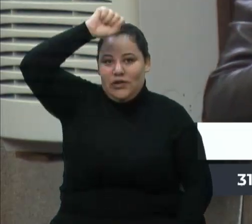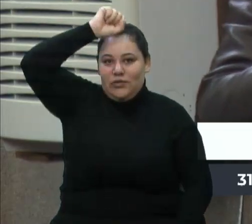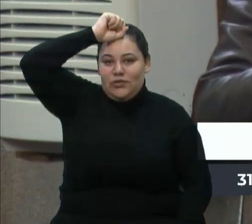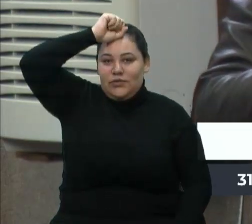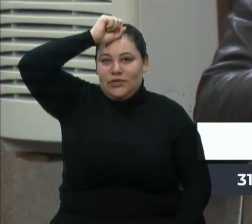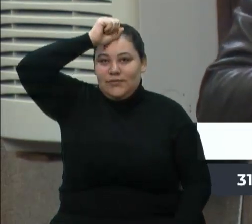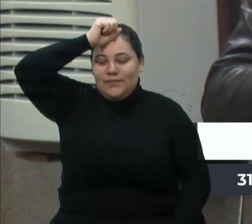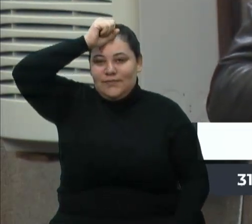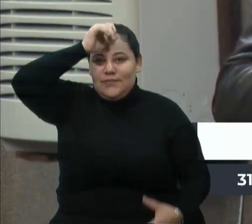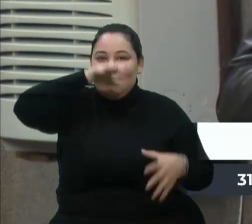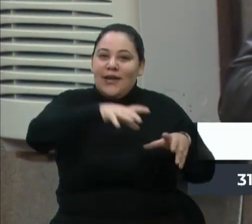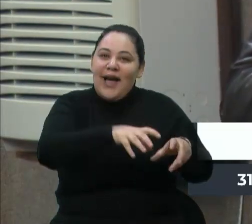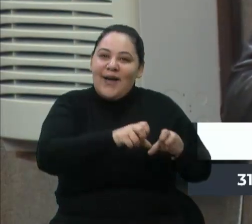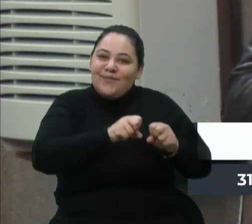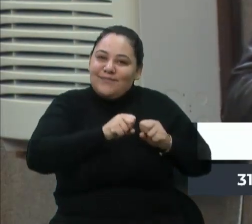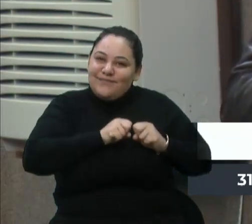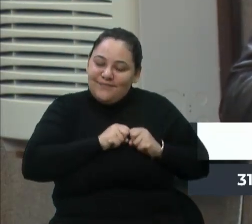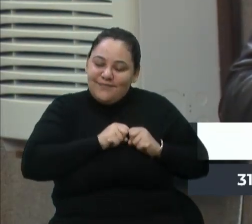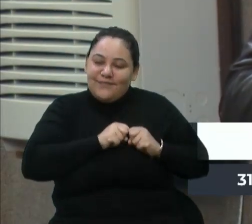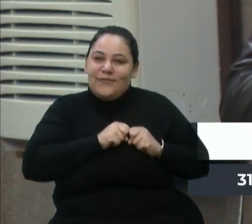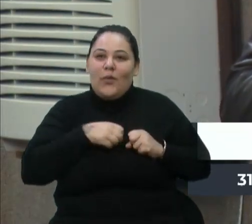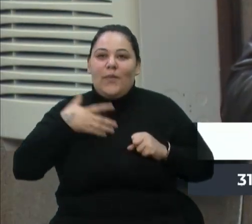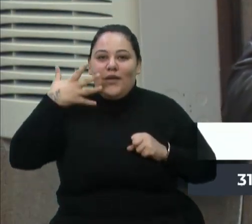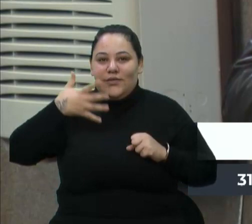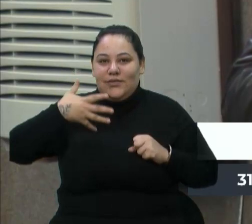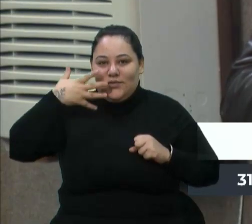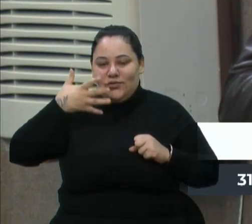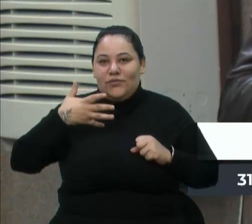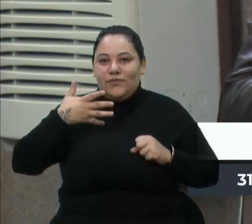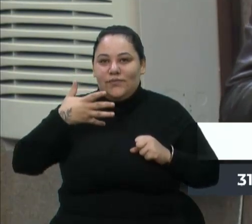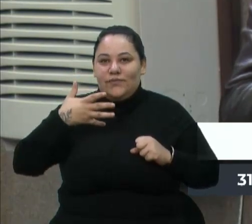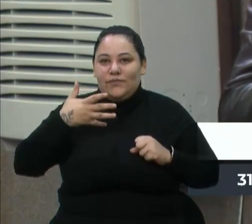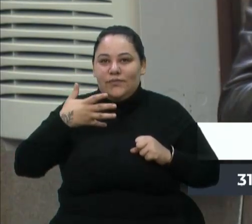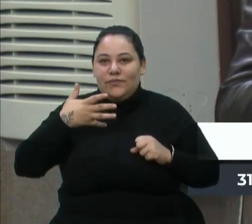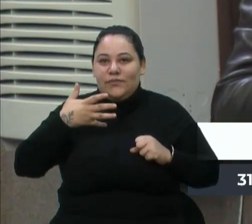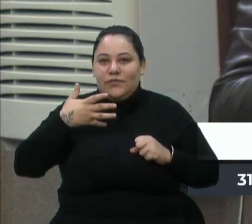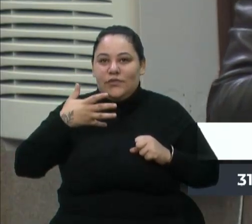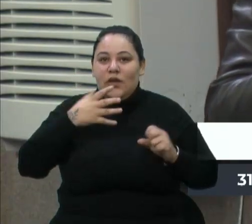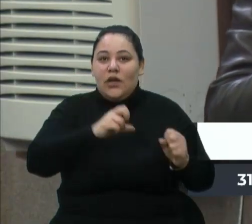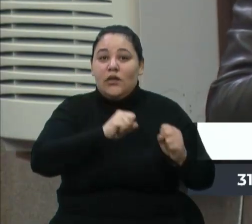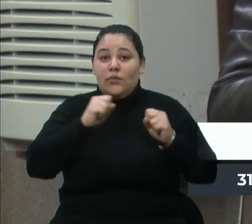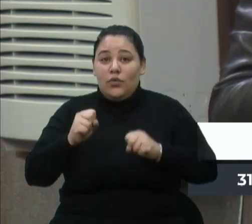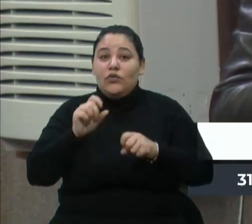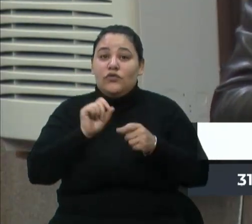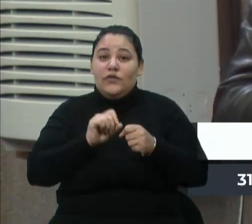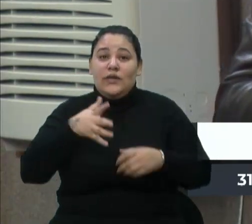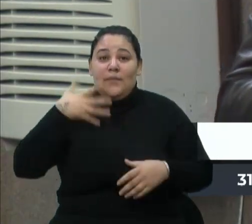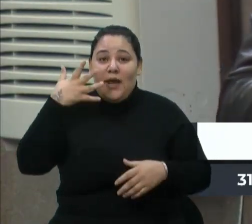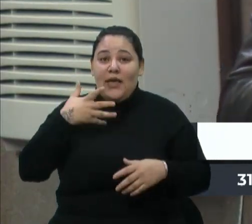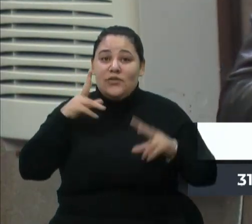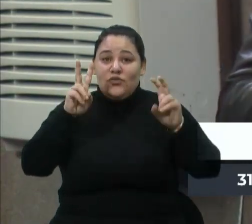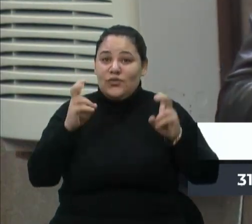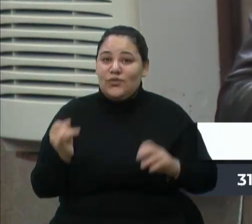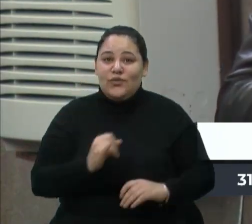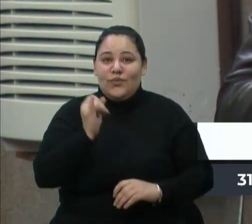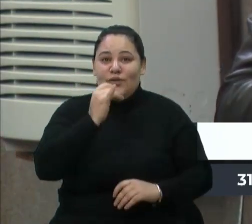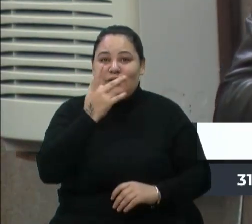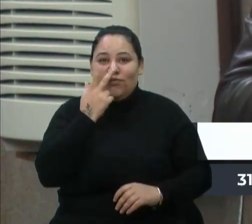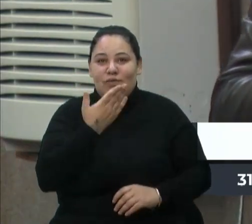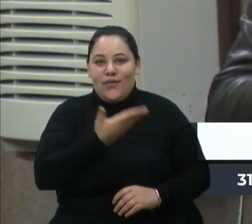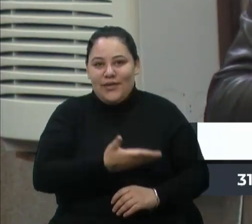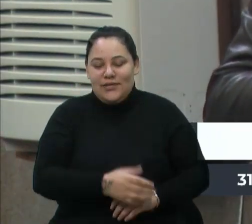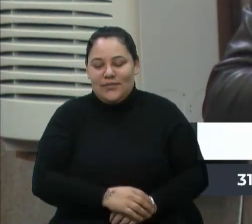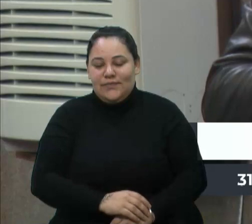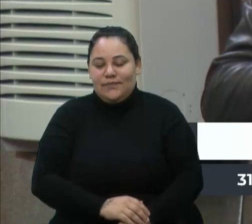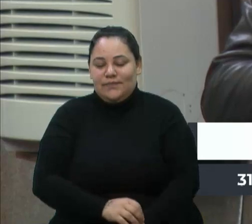vamos dizer, acolheu o palestrante e, pelo menos, ele pôde fazer a palestra em um tema tão importante quanto esse, quanto a fome.